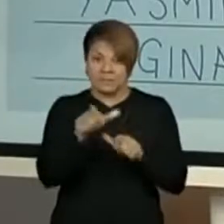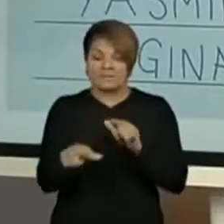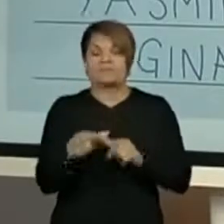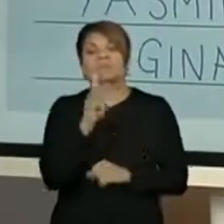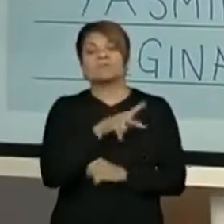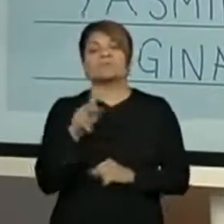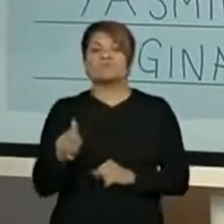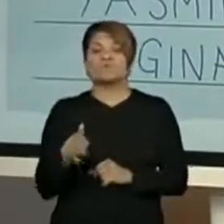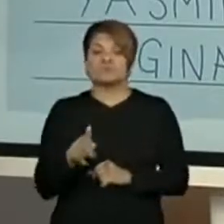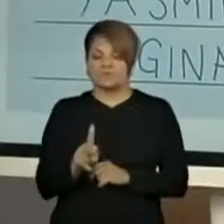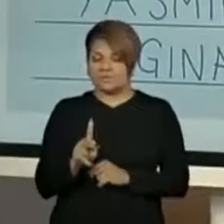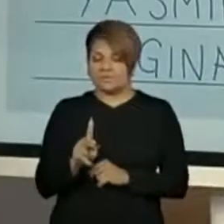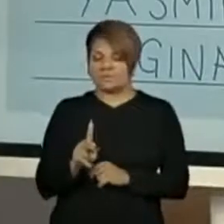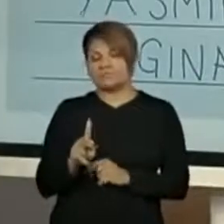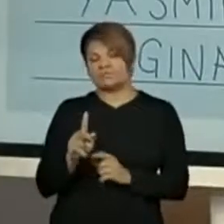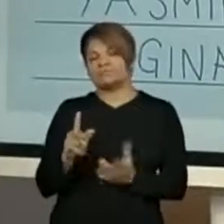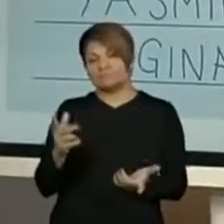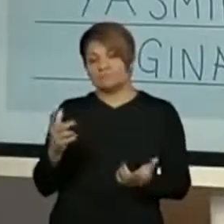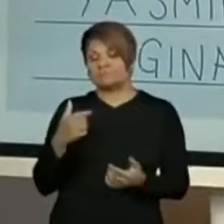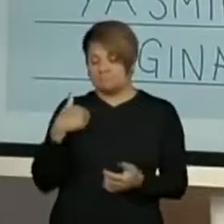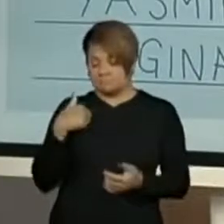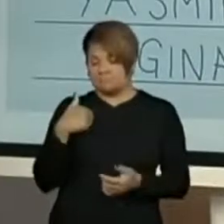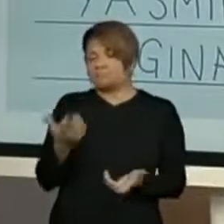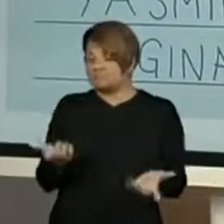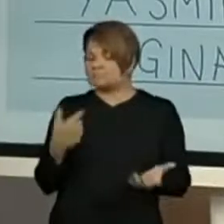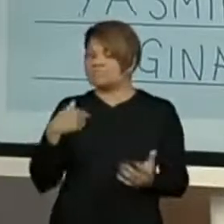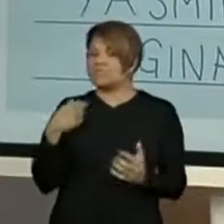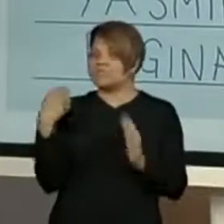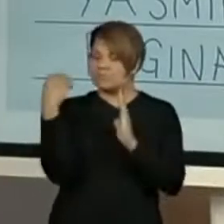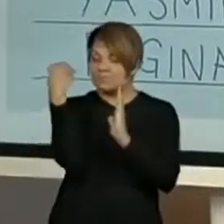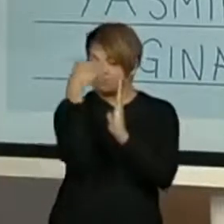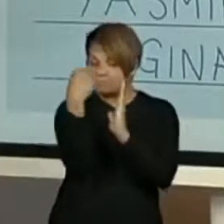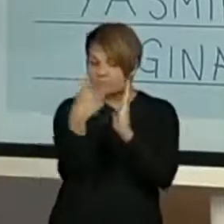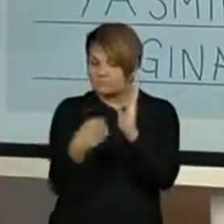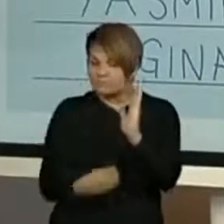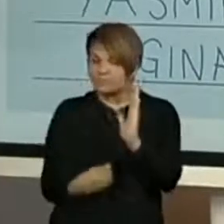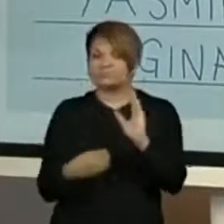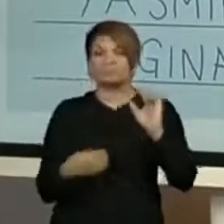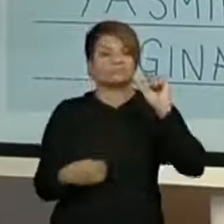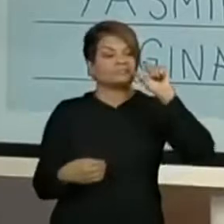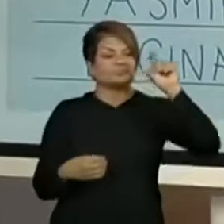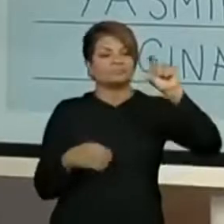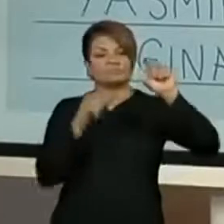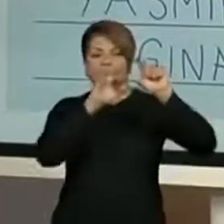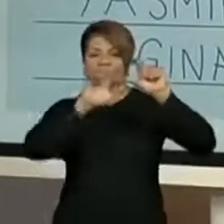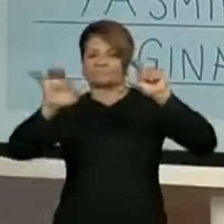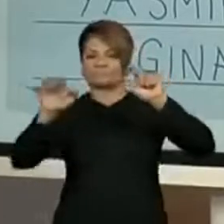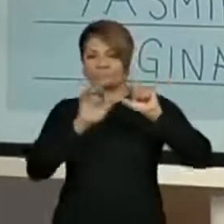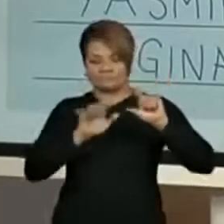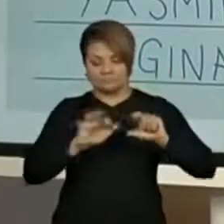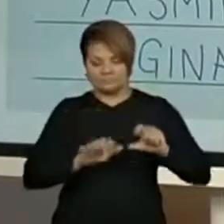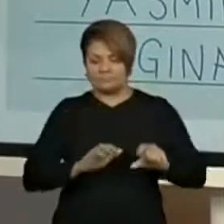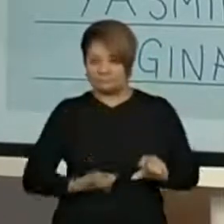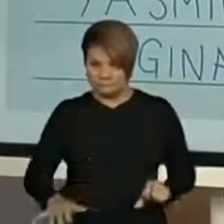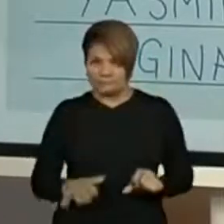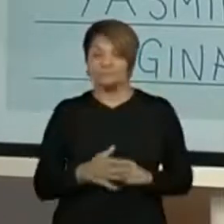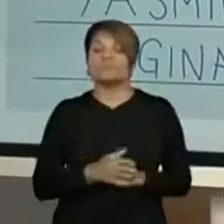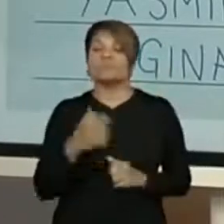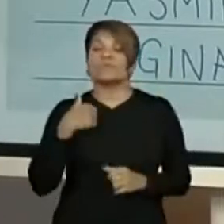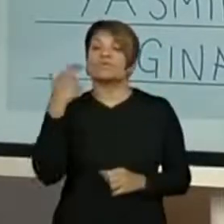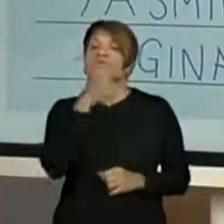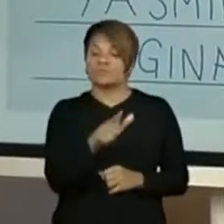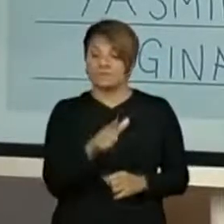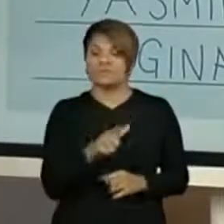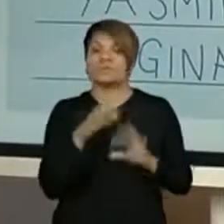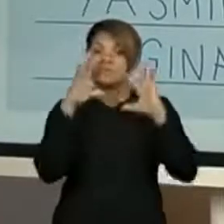marcando as iniciais. Olhem só agora como eu não vou precisar recitar todas as letras, mas eu vou conseguir pelas